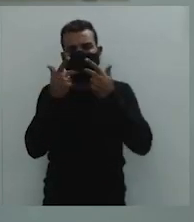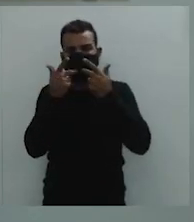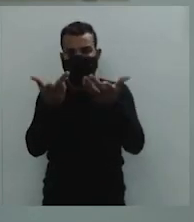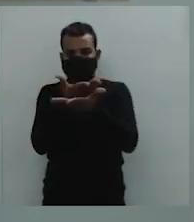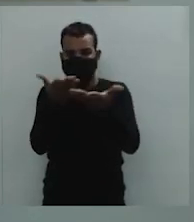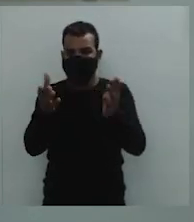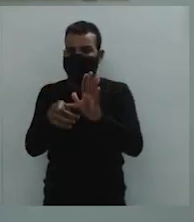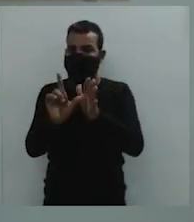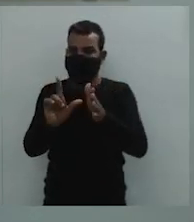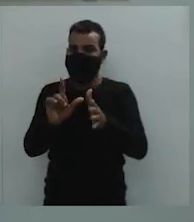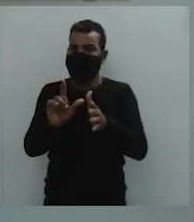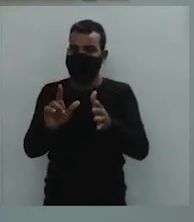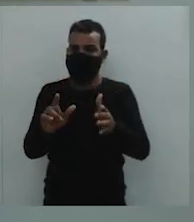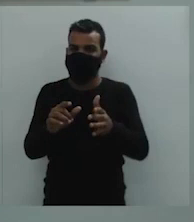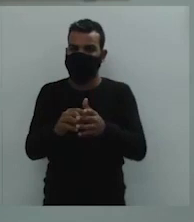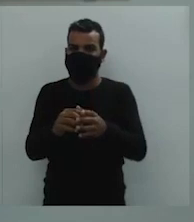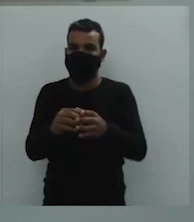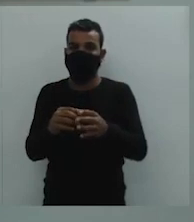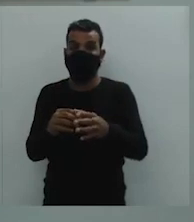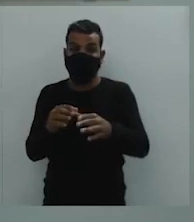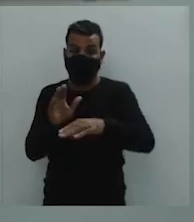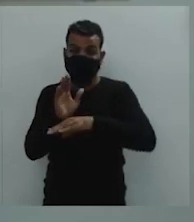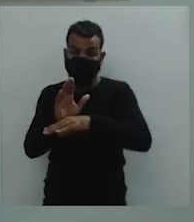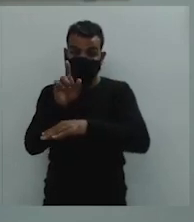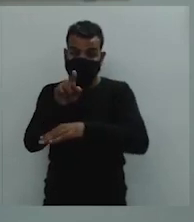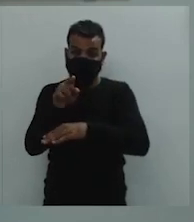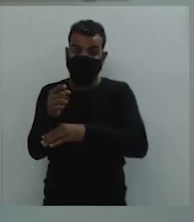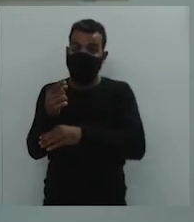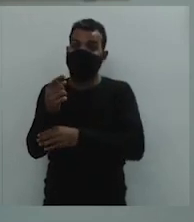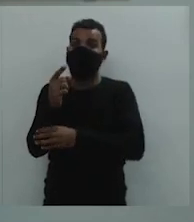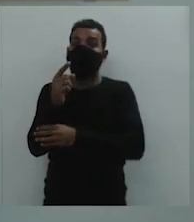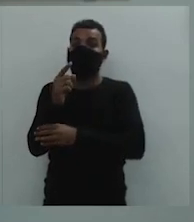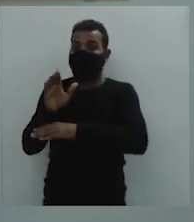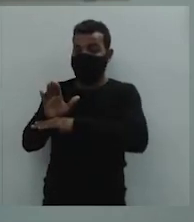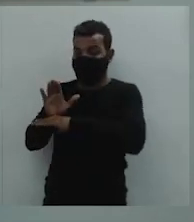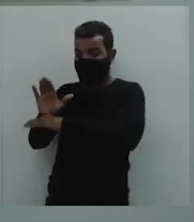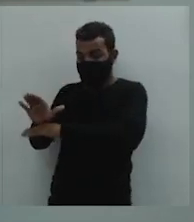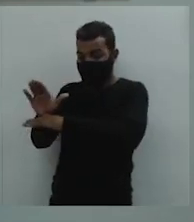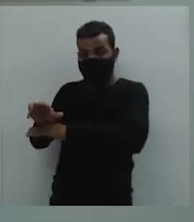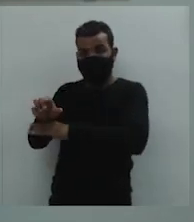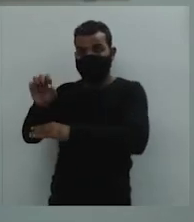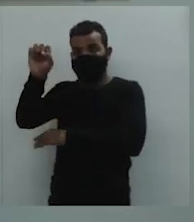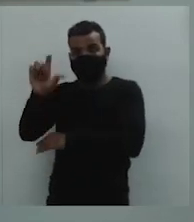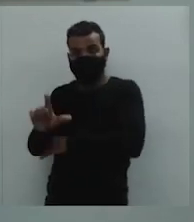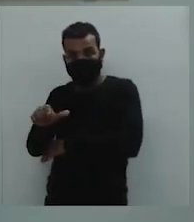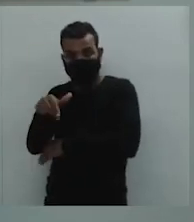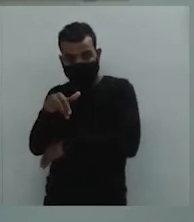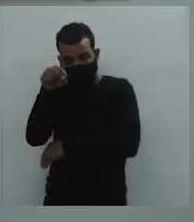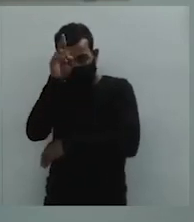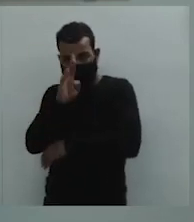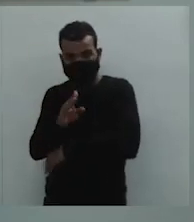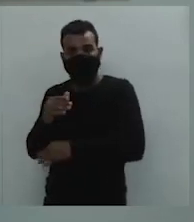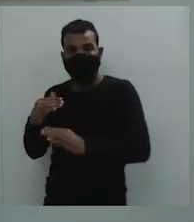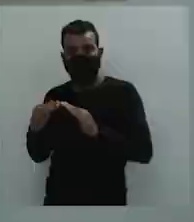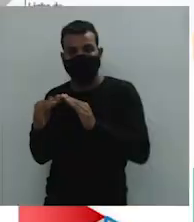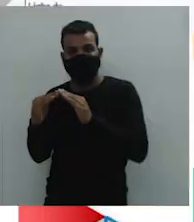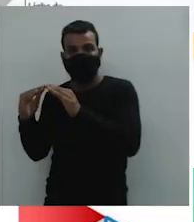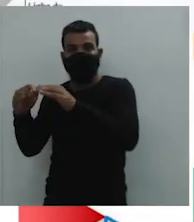para vocês antes, né? Contribuindo para a ocupação da região sul do nosso Brasil.